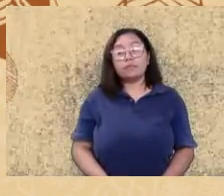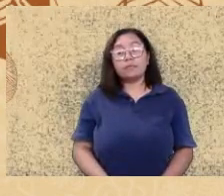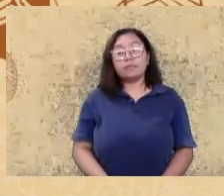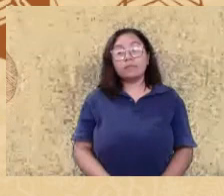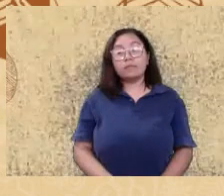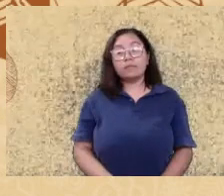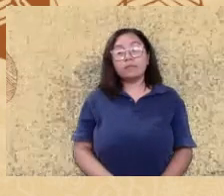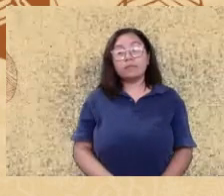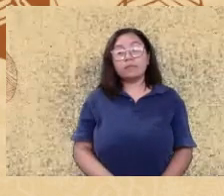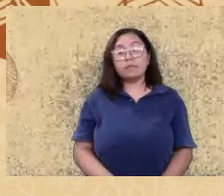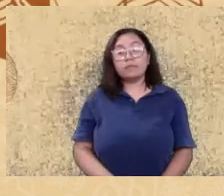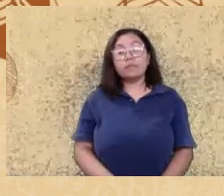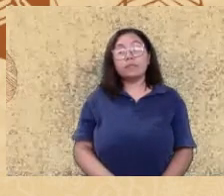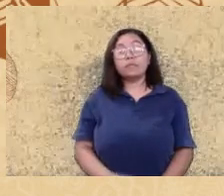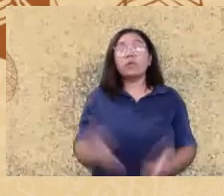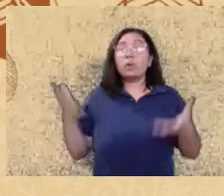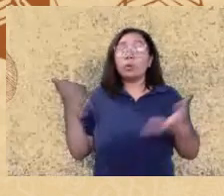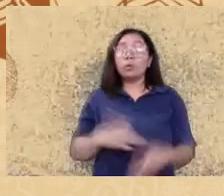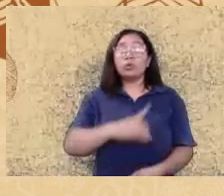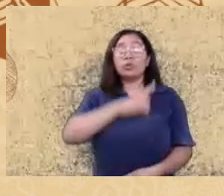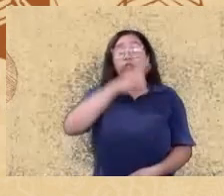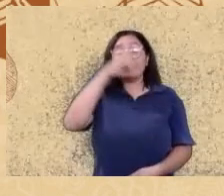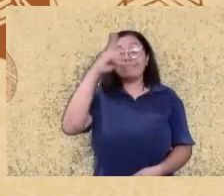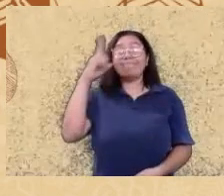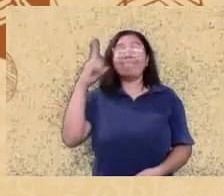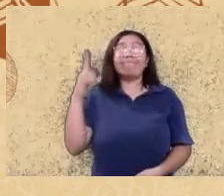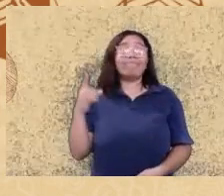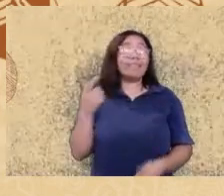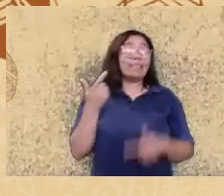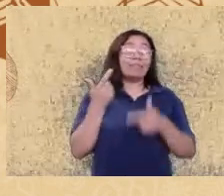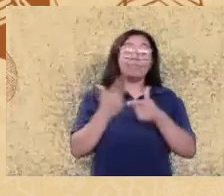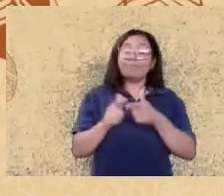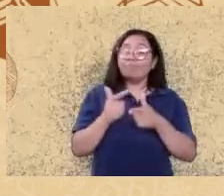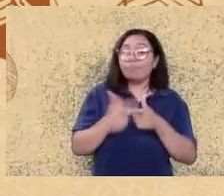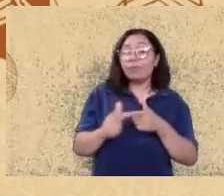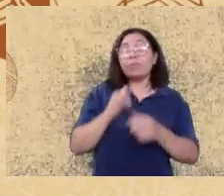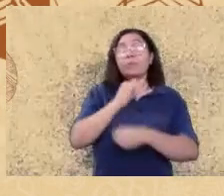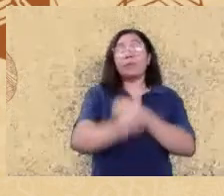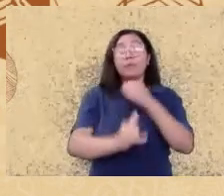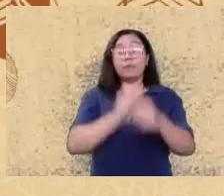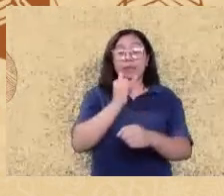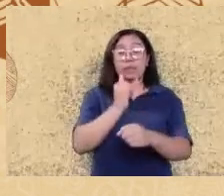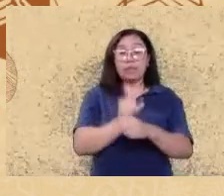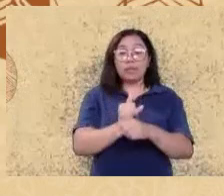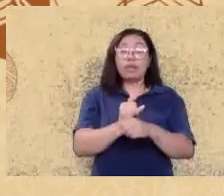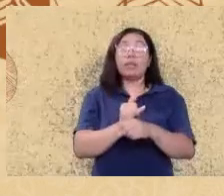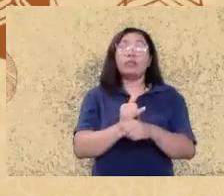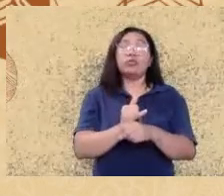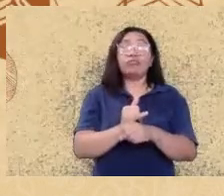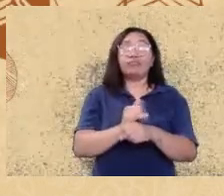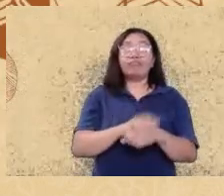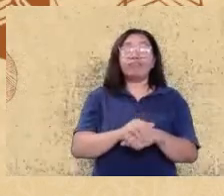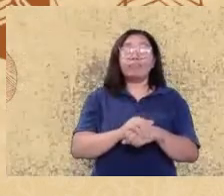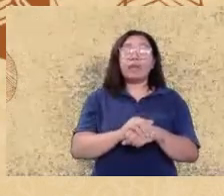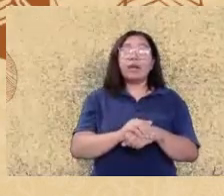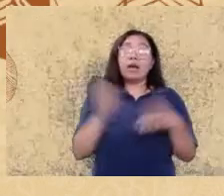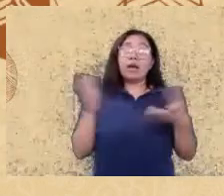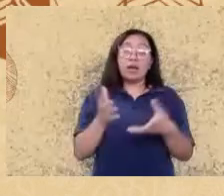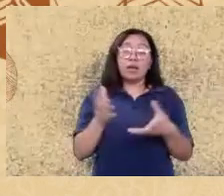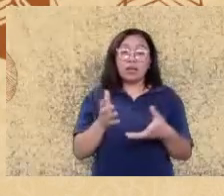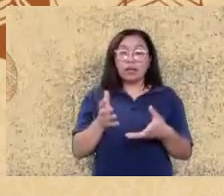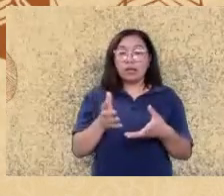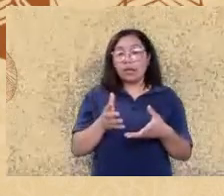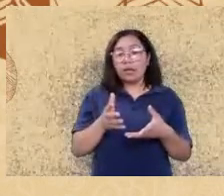hoje o dia inteiro nós tivemos problemas de conexão especificamente com o Google Meet porque aqui a gente usa na Europa o